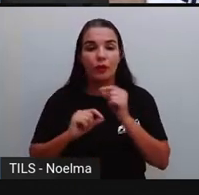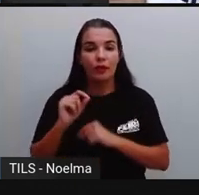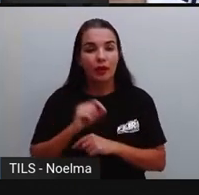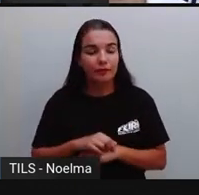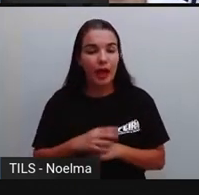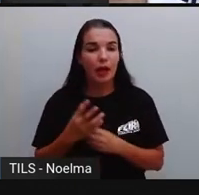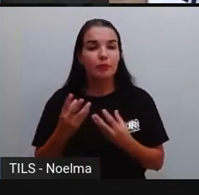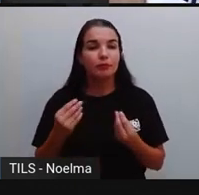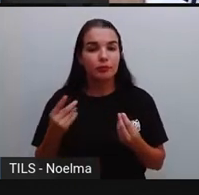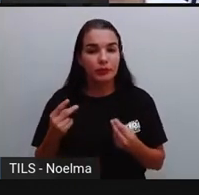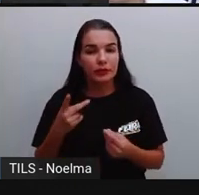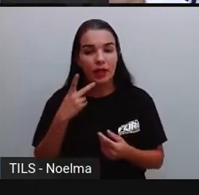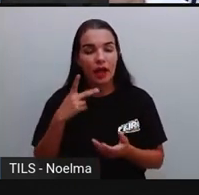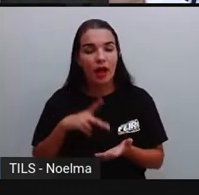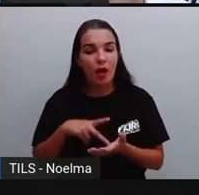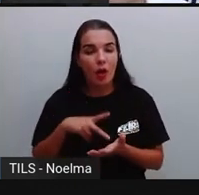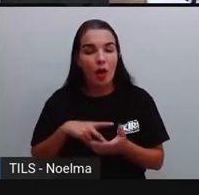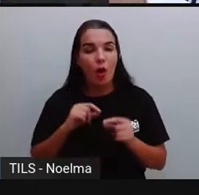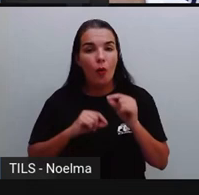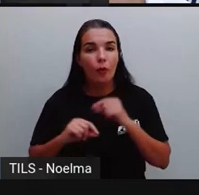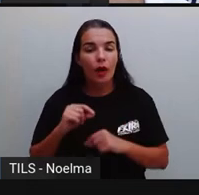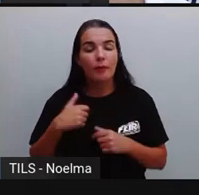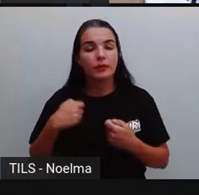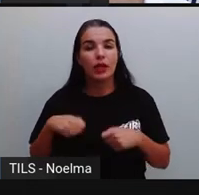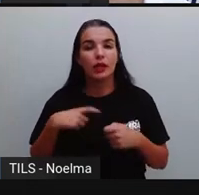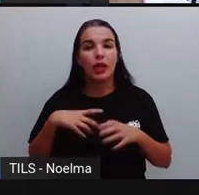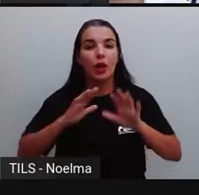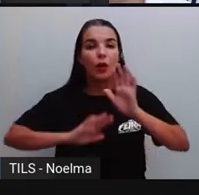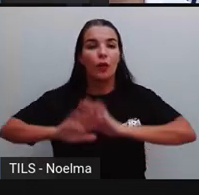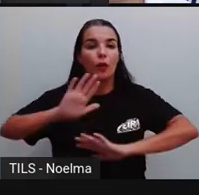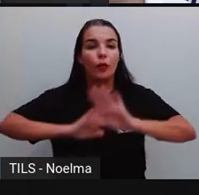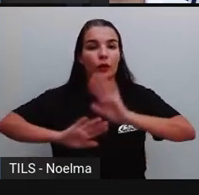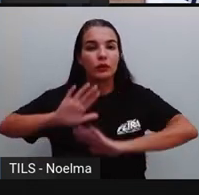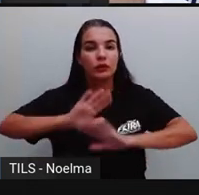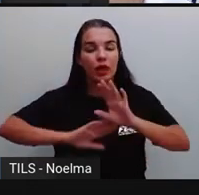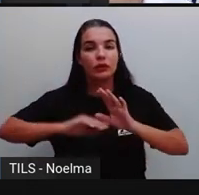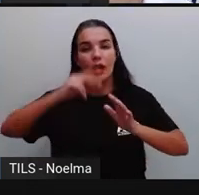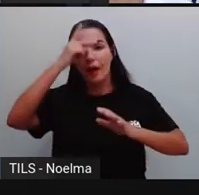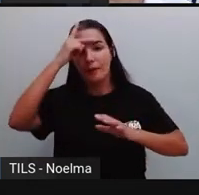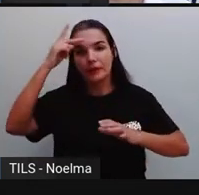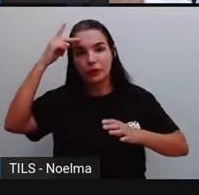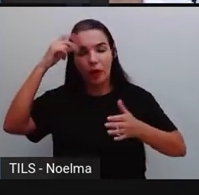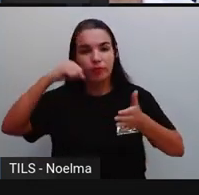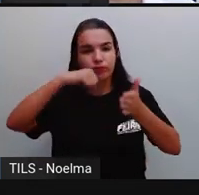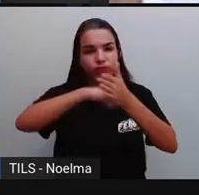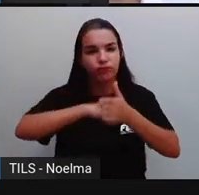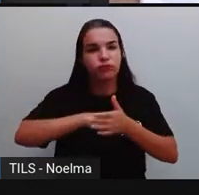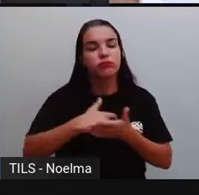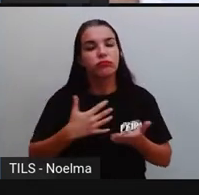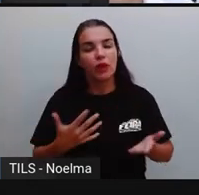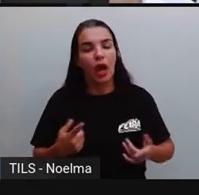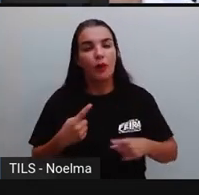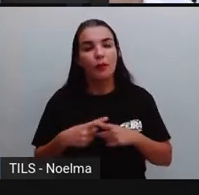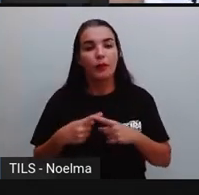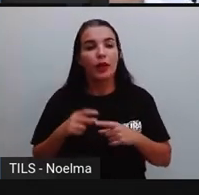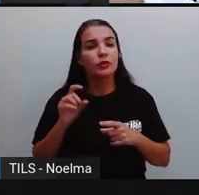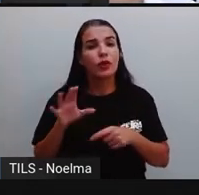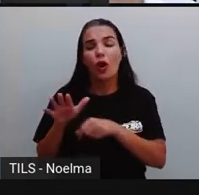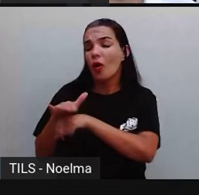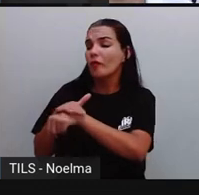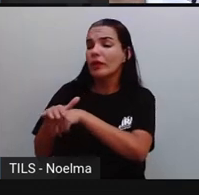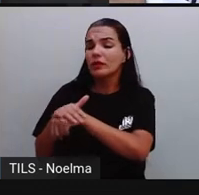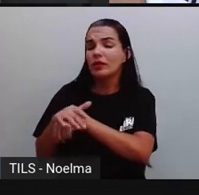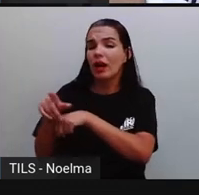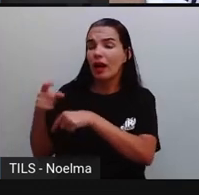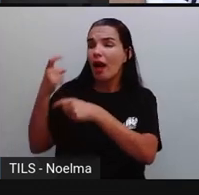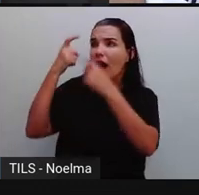bullying, que muitas vezes a gente precisa também ter um cuidado com o agressor. Muitas vezes a gente só precisa conversar com ele